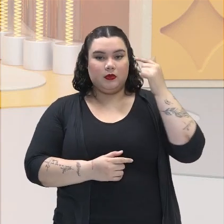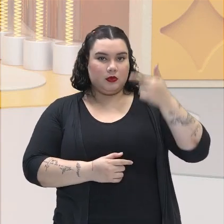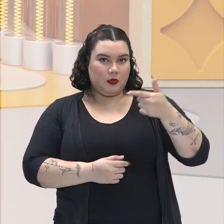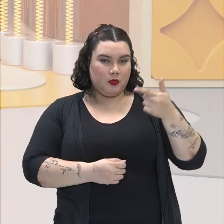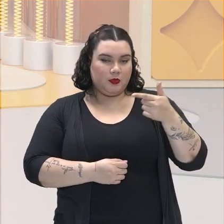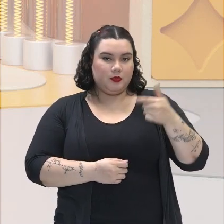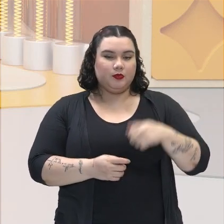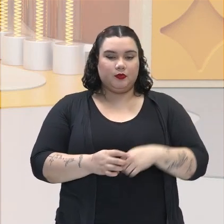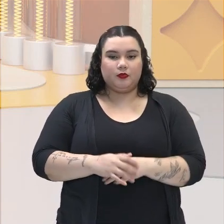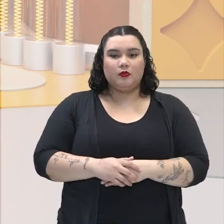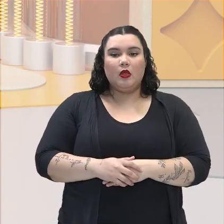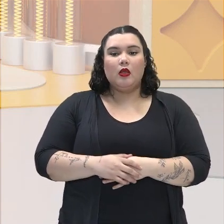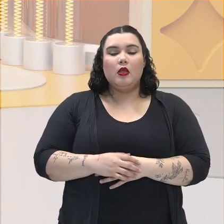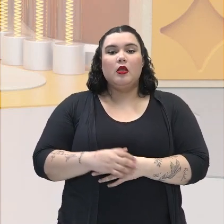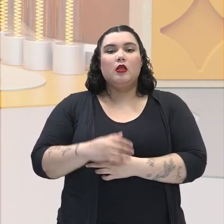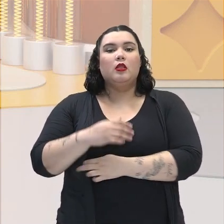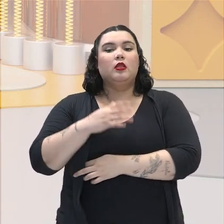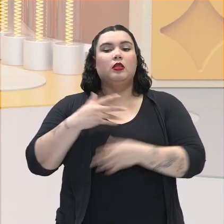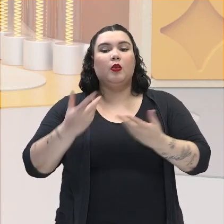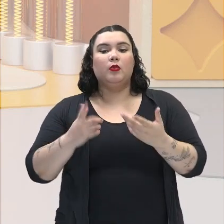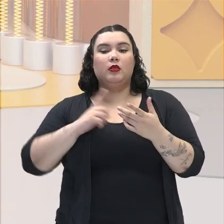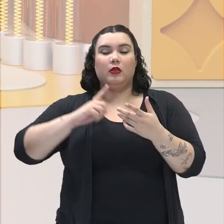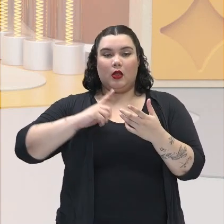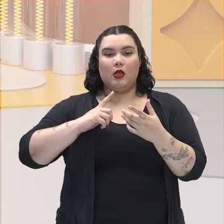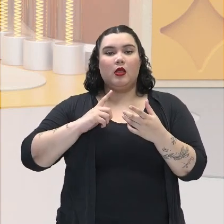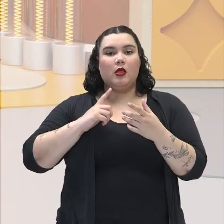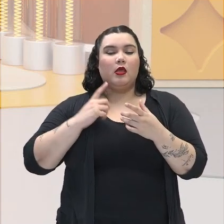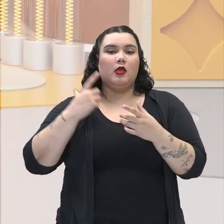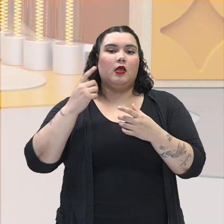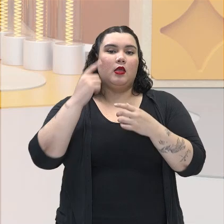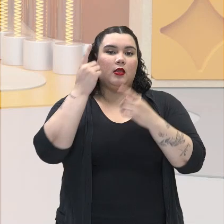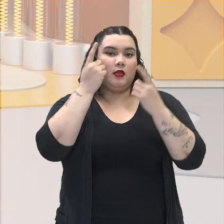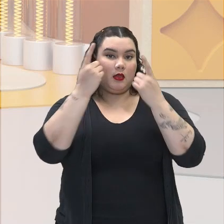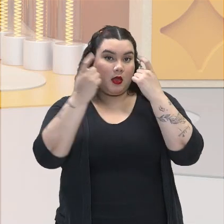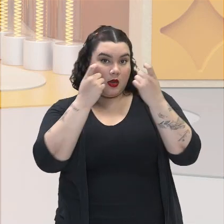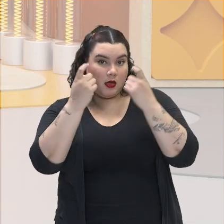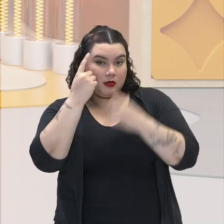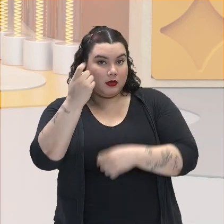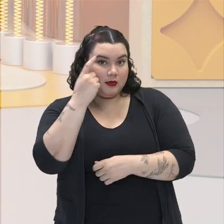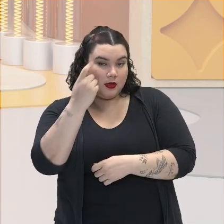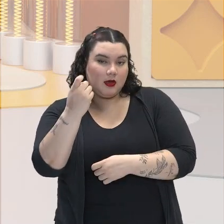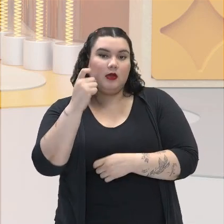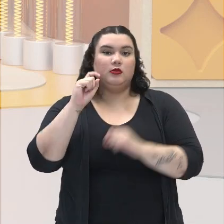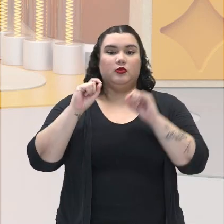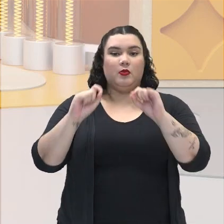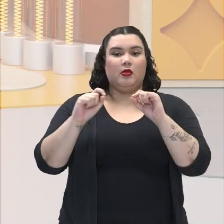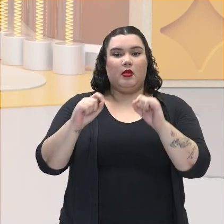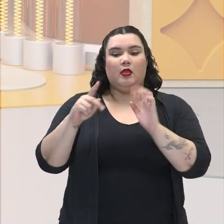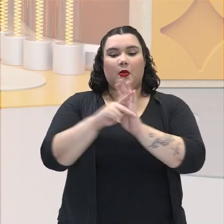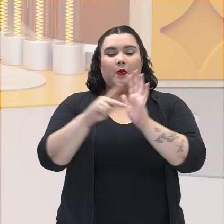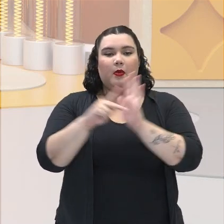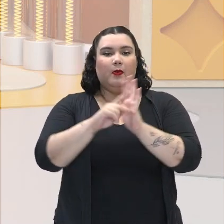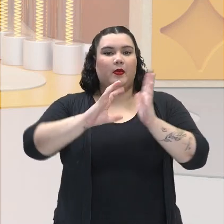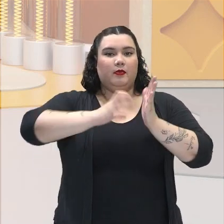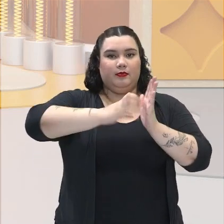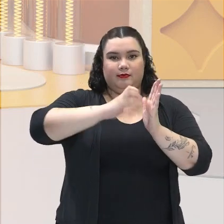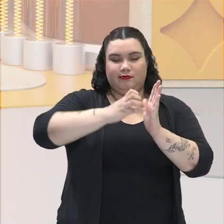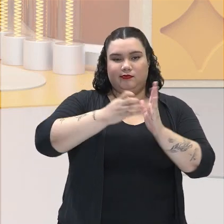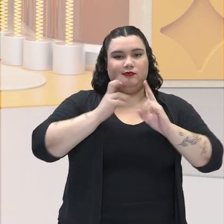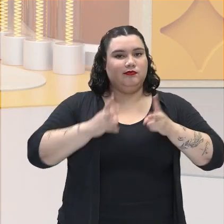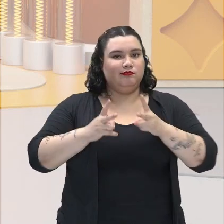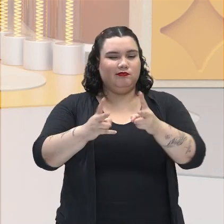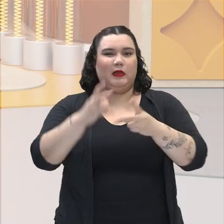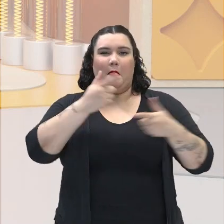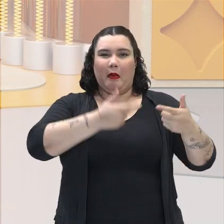Então, eles têm interesses divergentes e, por isso, também divergiam ali nas questões políticas e continuavam numa briga constante